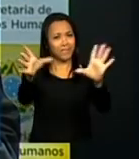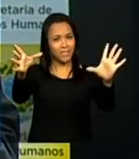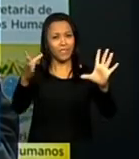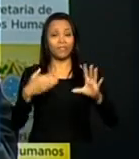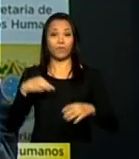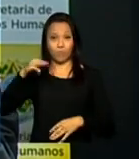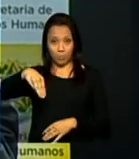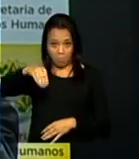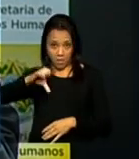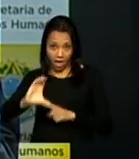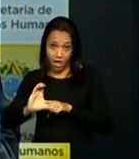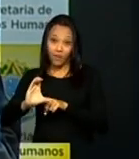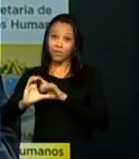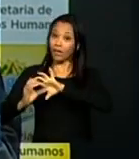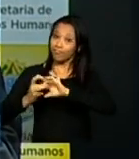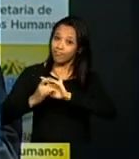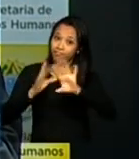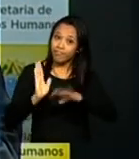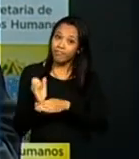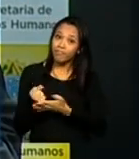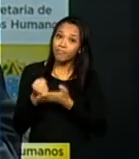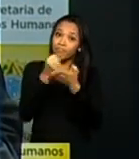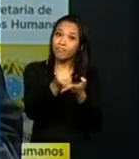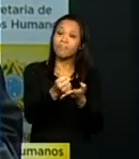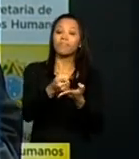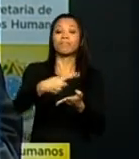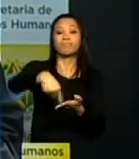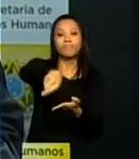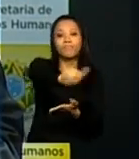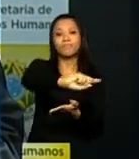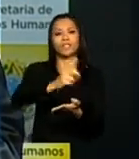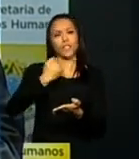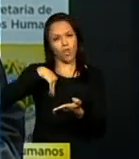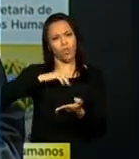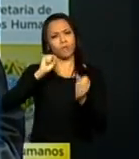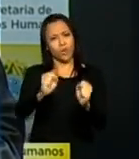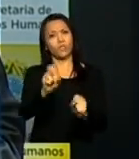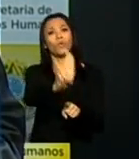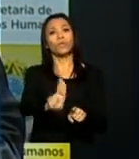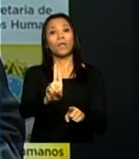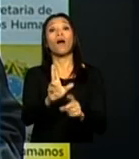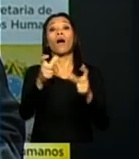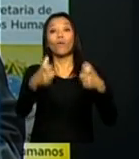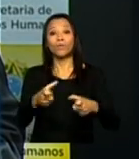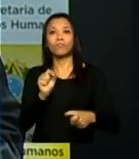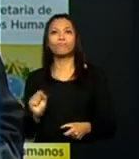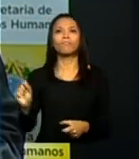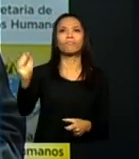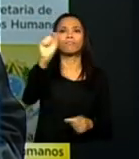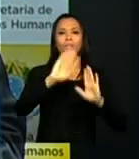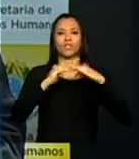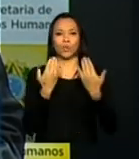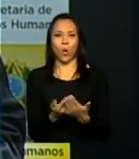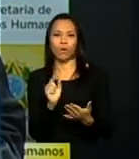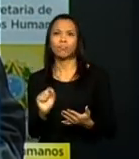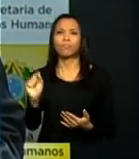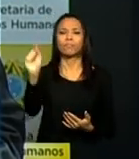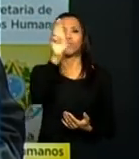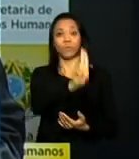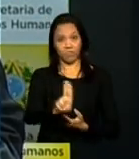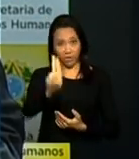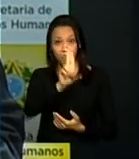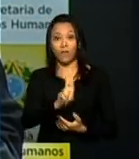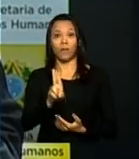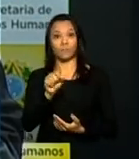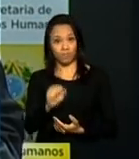Ministério da Educação para que a gente possa utilizar nas nossas escolas, na nossa rede, nas universidades, para que nós